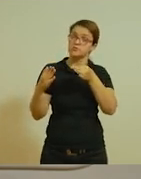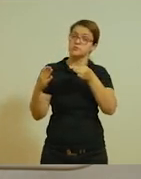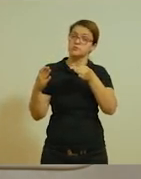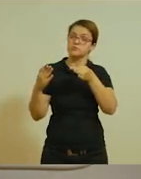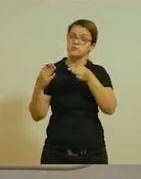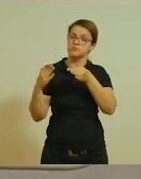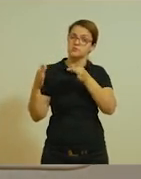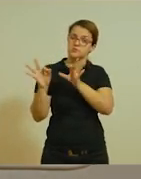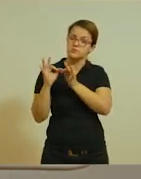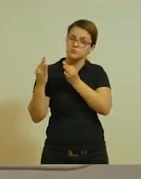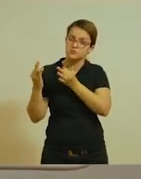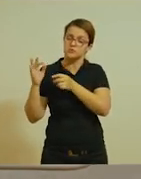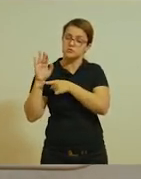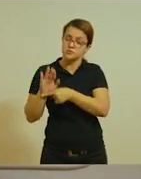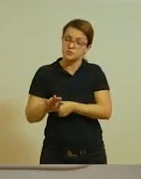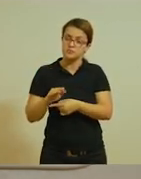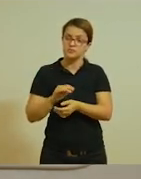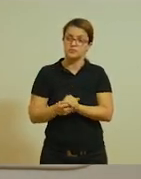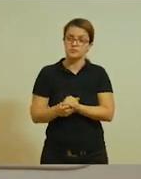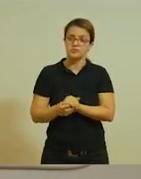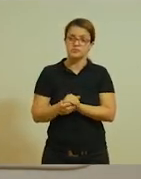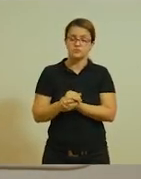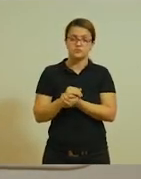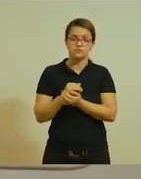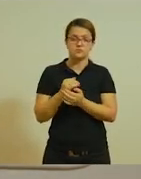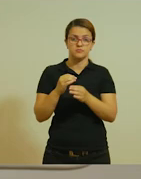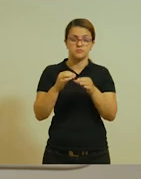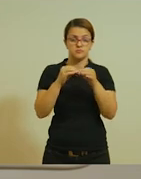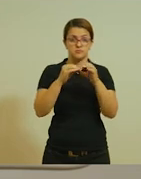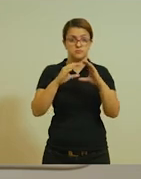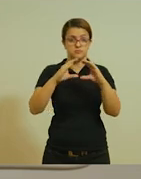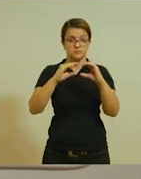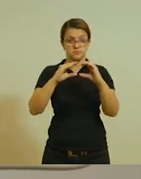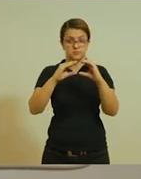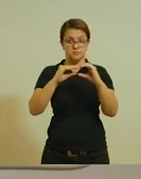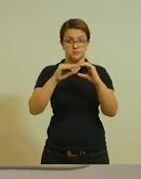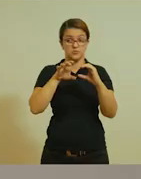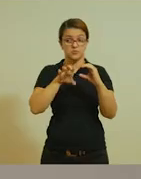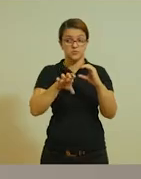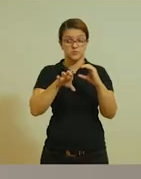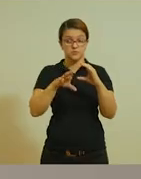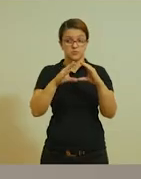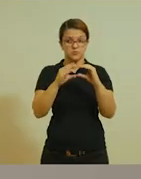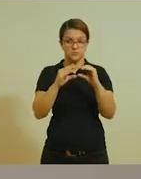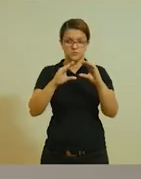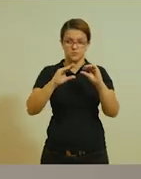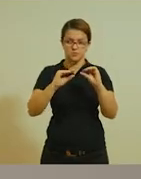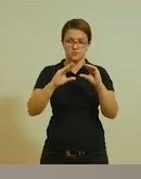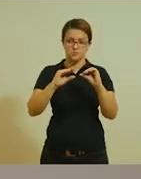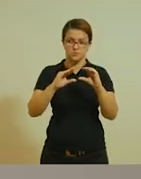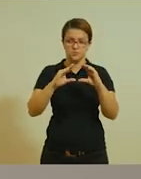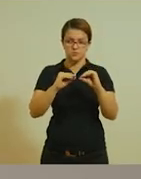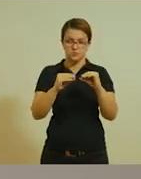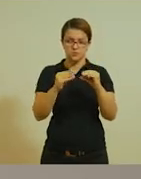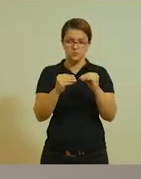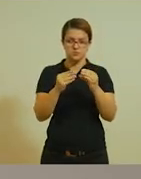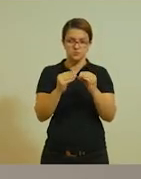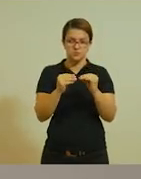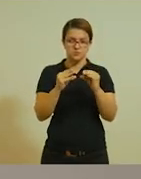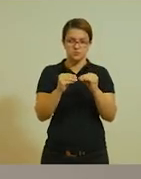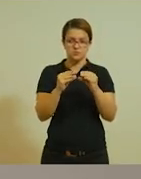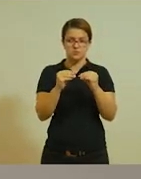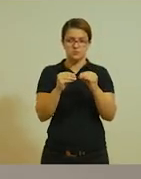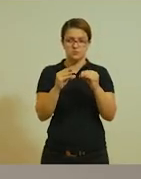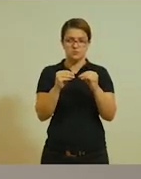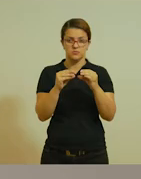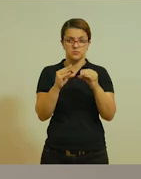adulto e teremos um emoji desse jeito. Eu vou abrindo